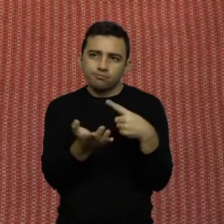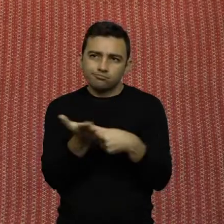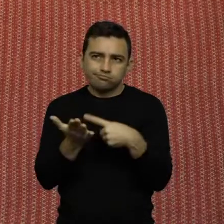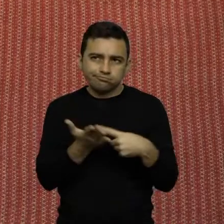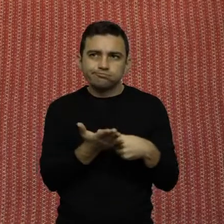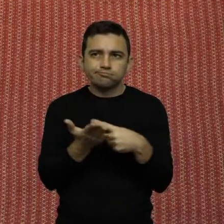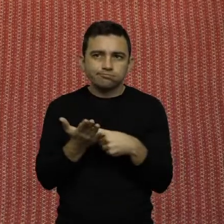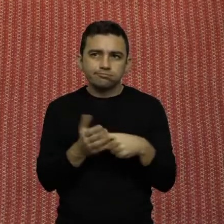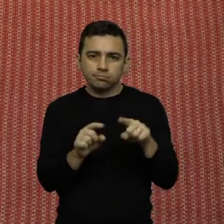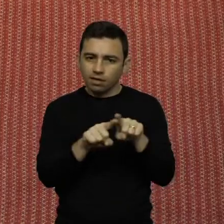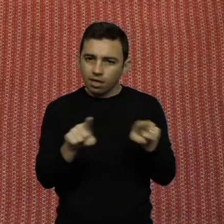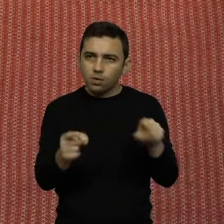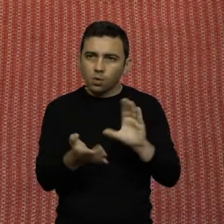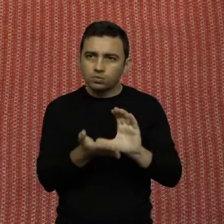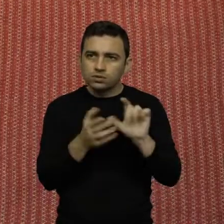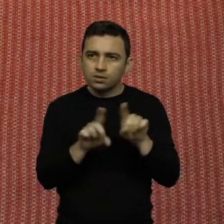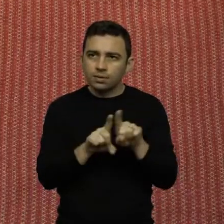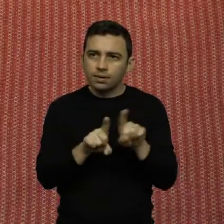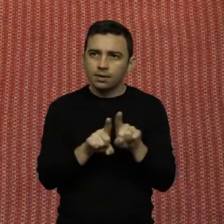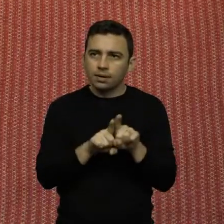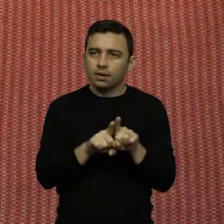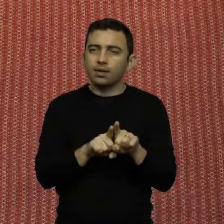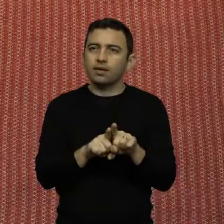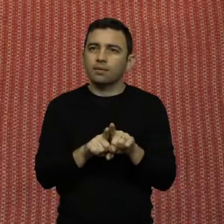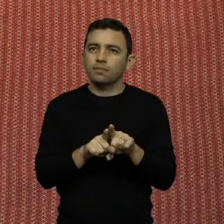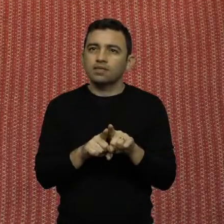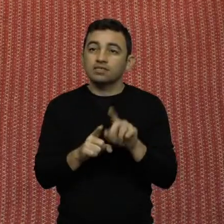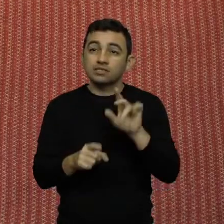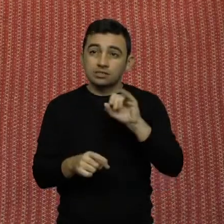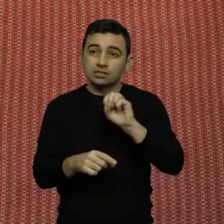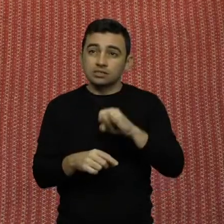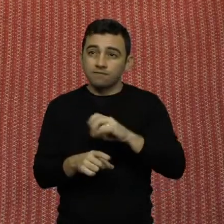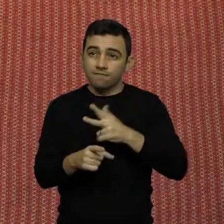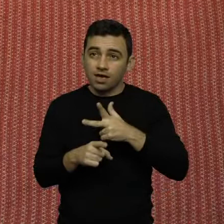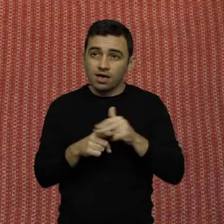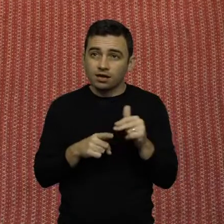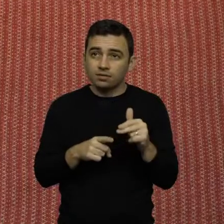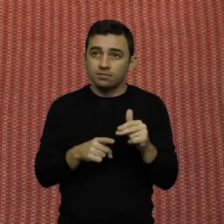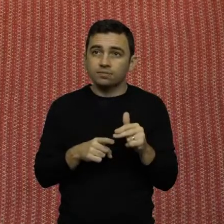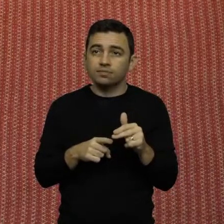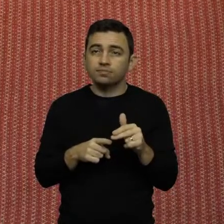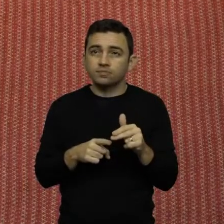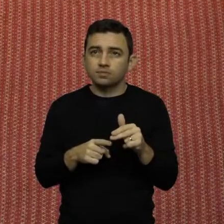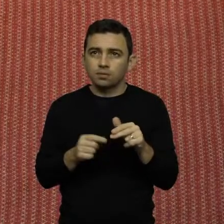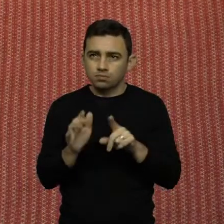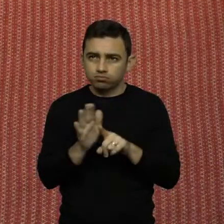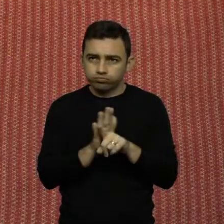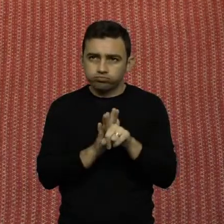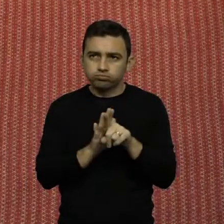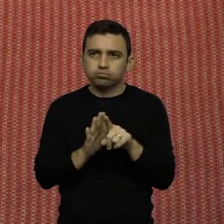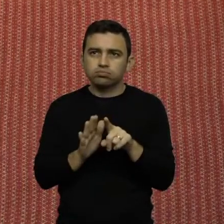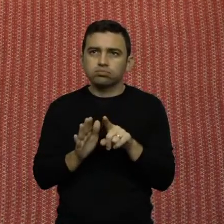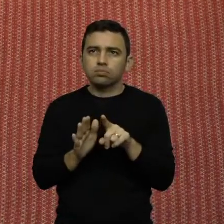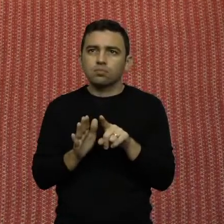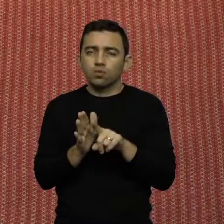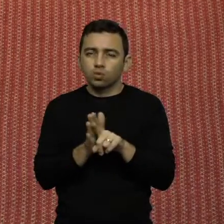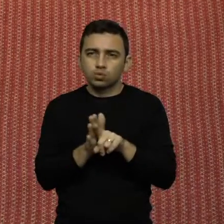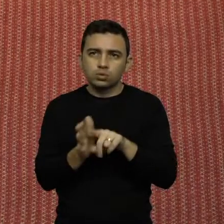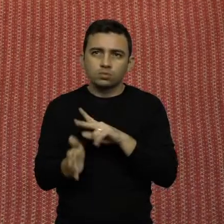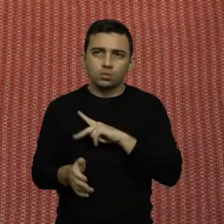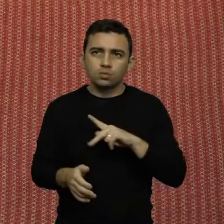eles e o conselho de que o vencedor dessa consulta pública é que seria